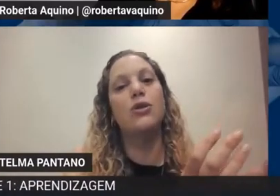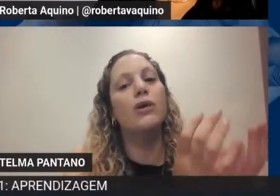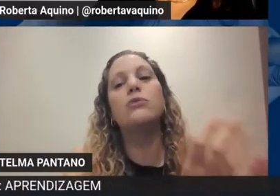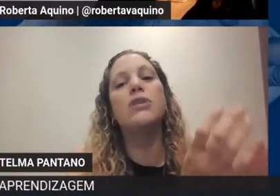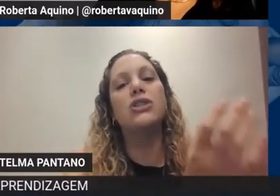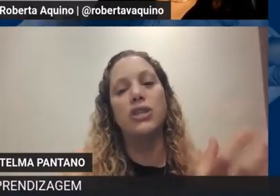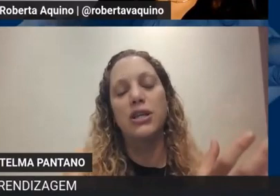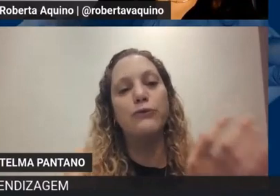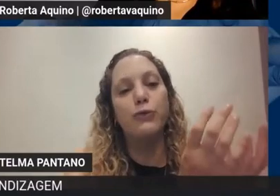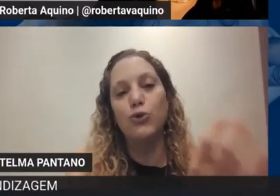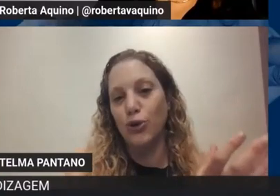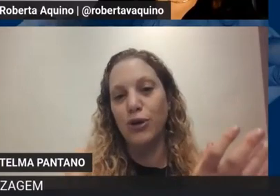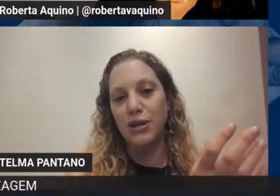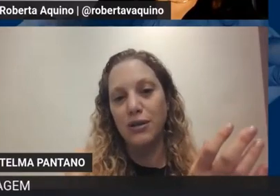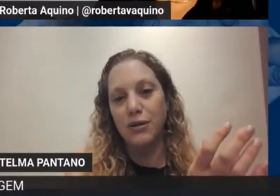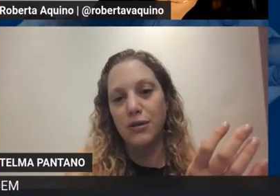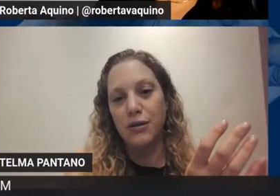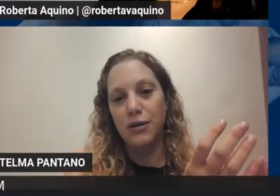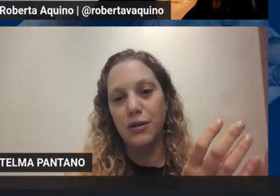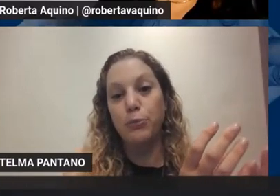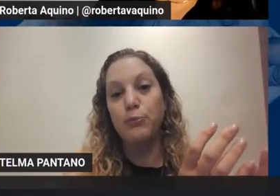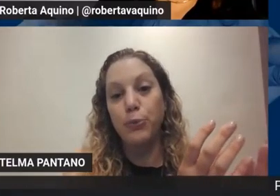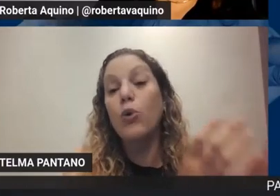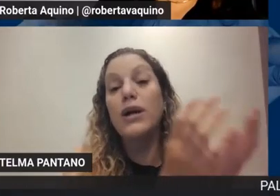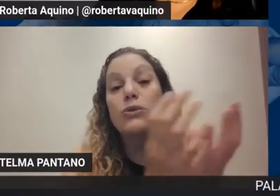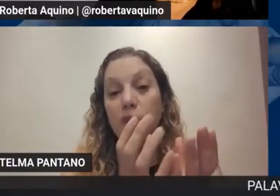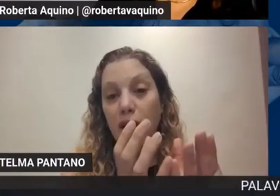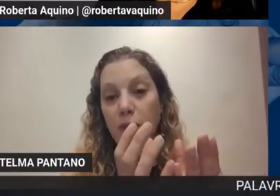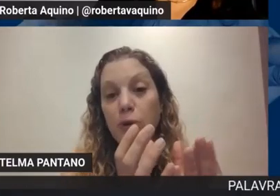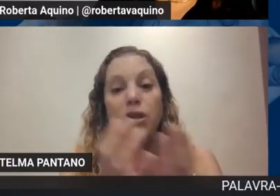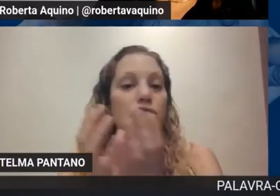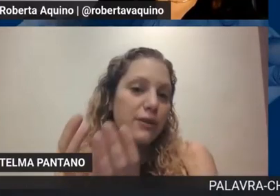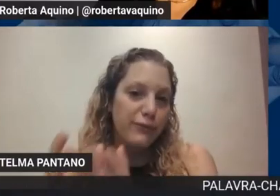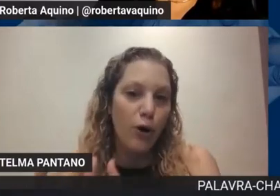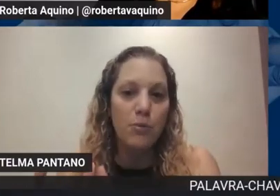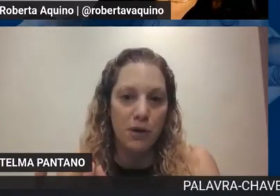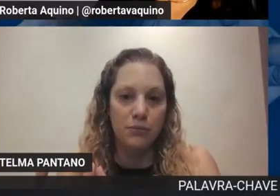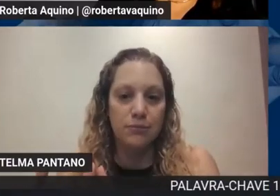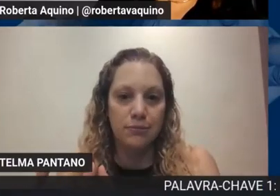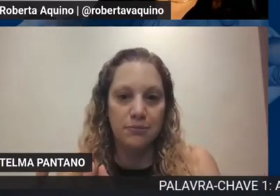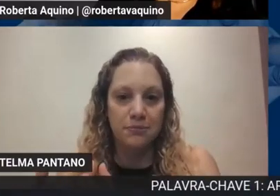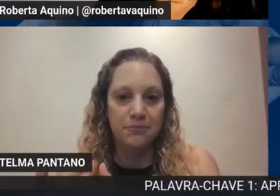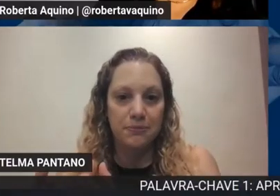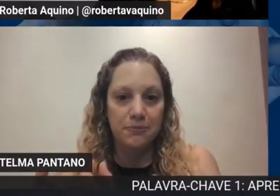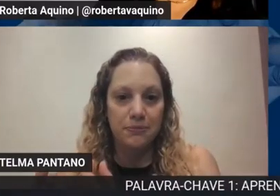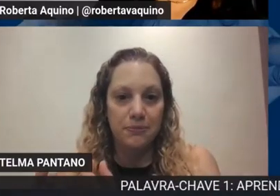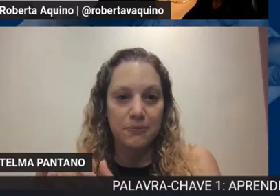gente que o aluno da gente funcione por quanto tempo e de que forma